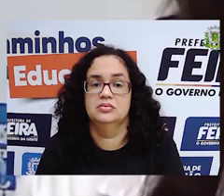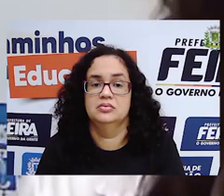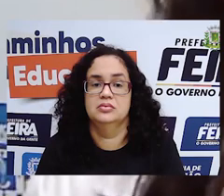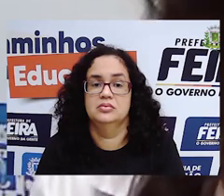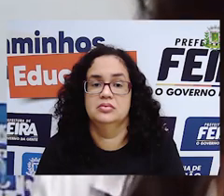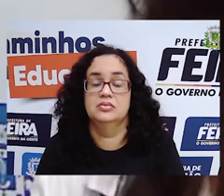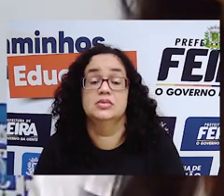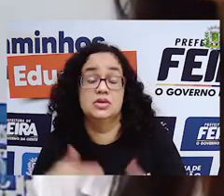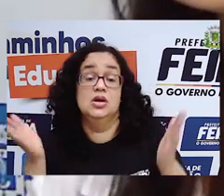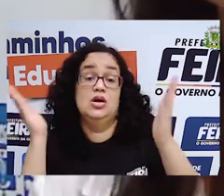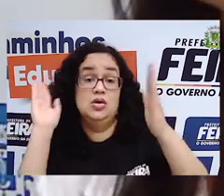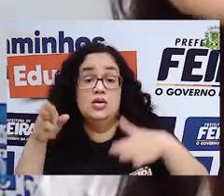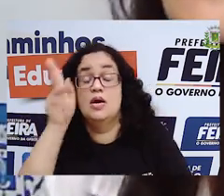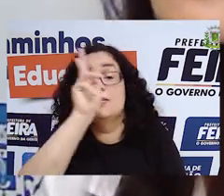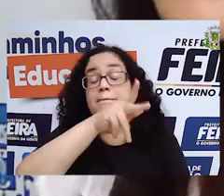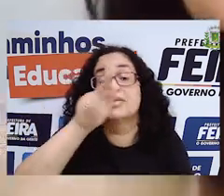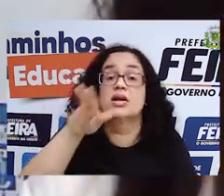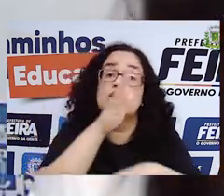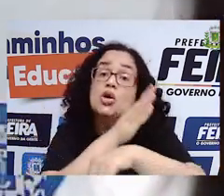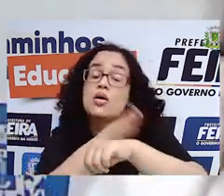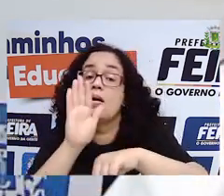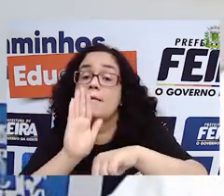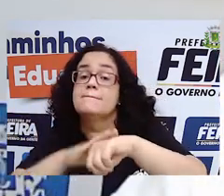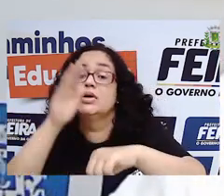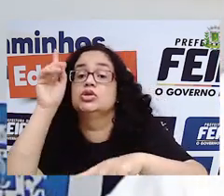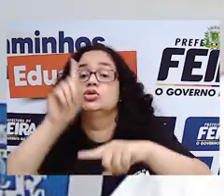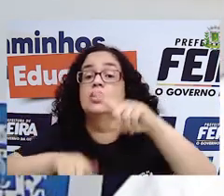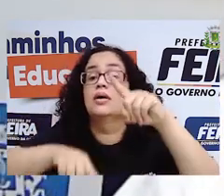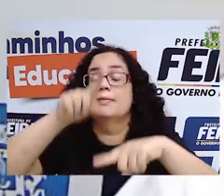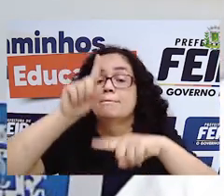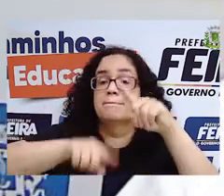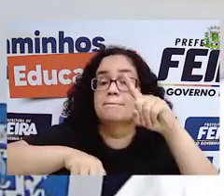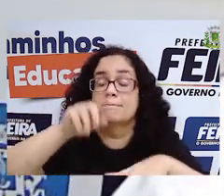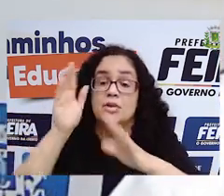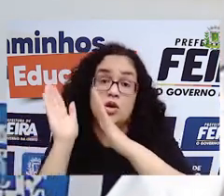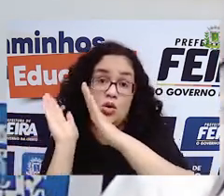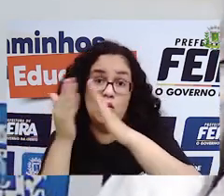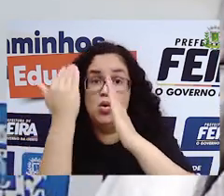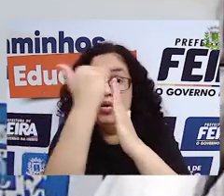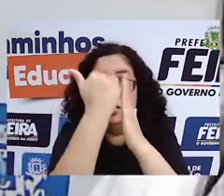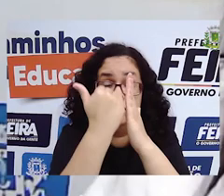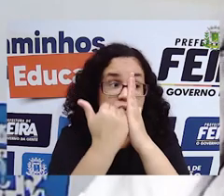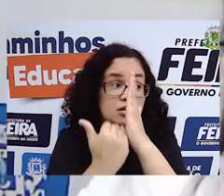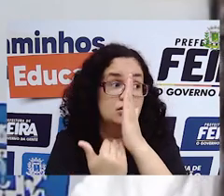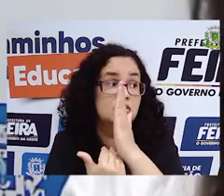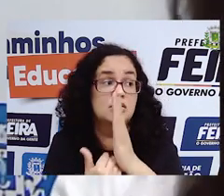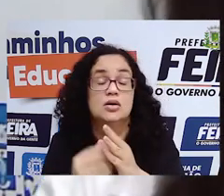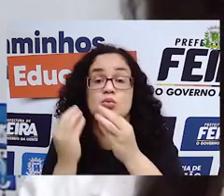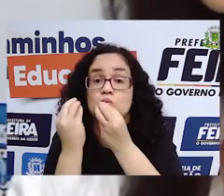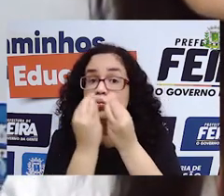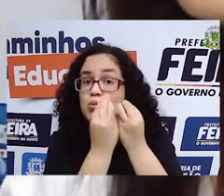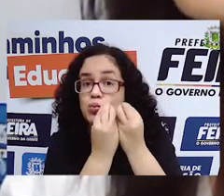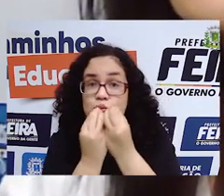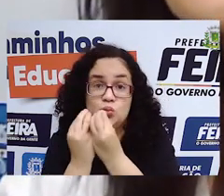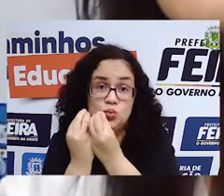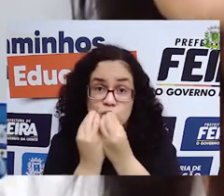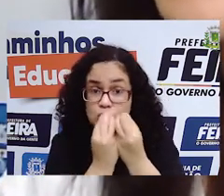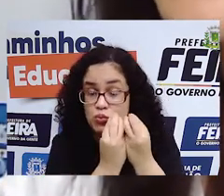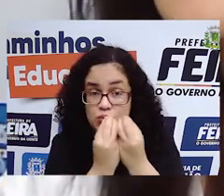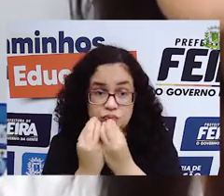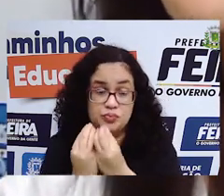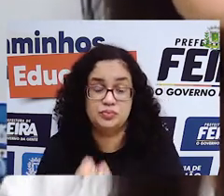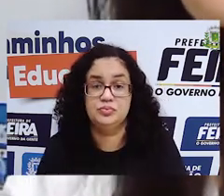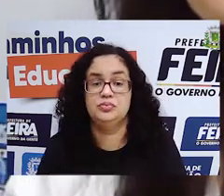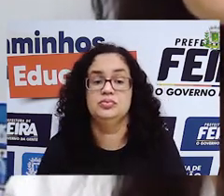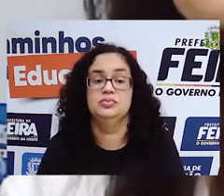Agora a Pró vai testar mais um material. Pela ordem ali, o guardanapo. Vamos